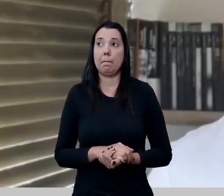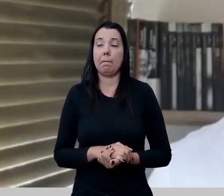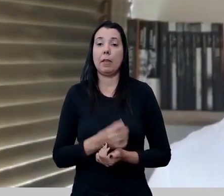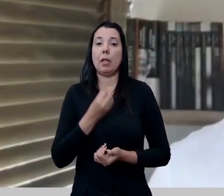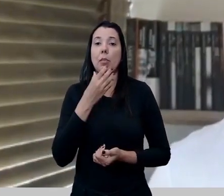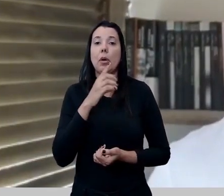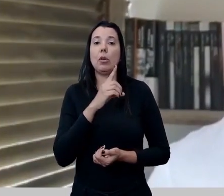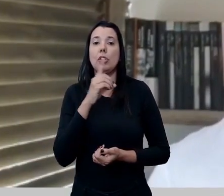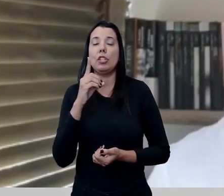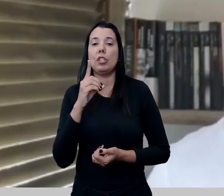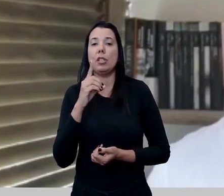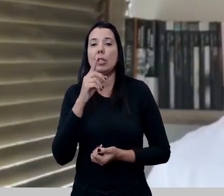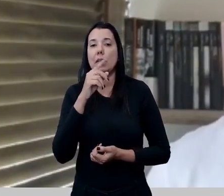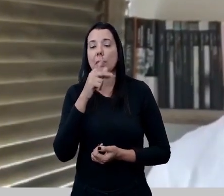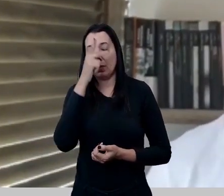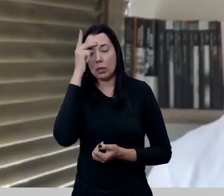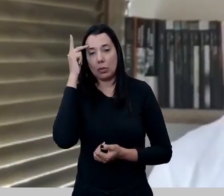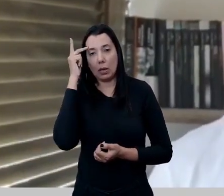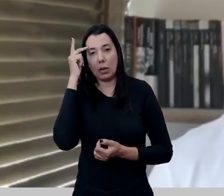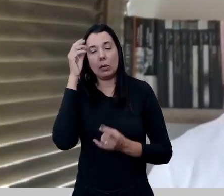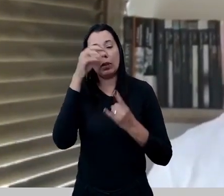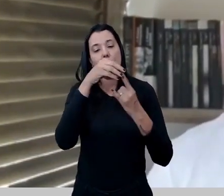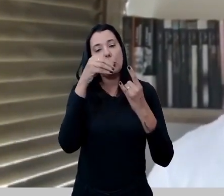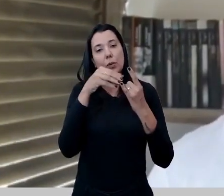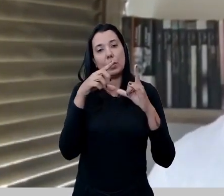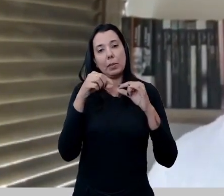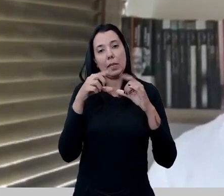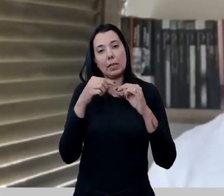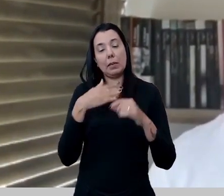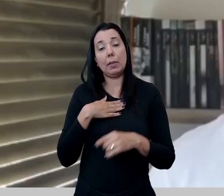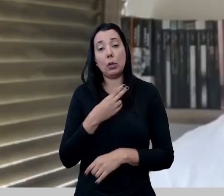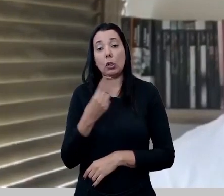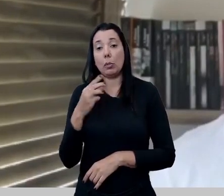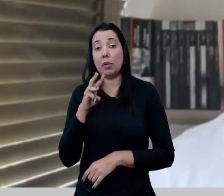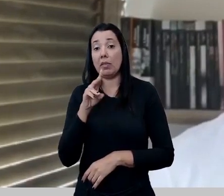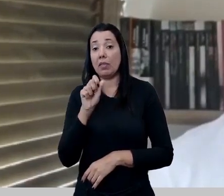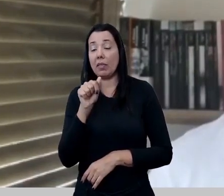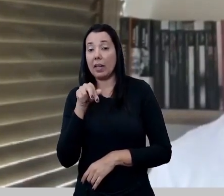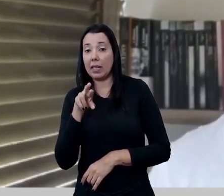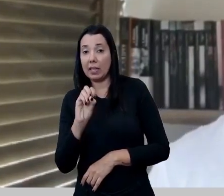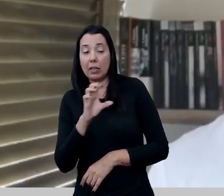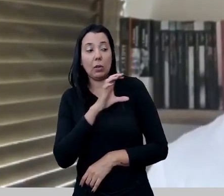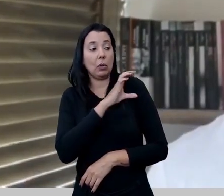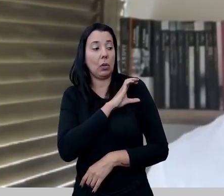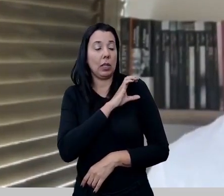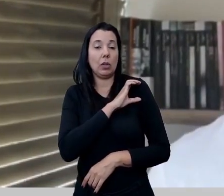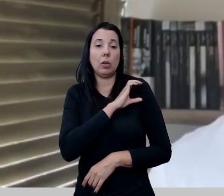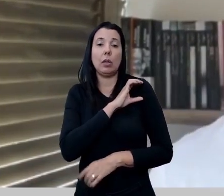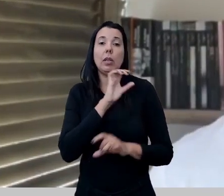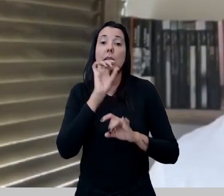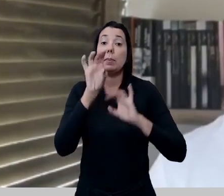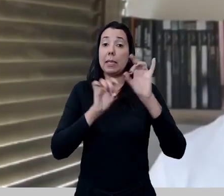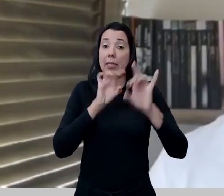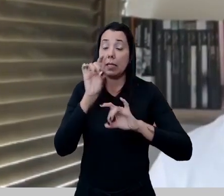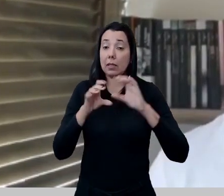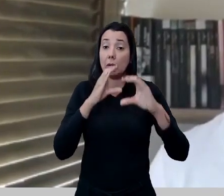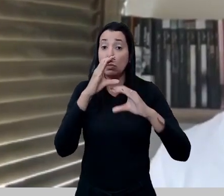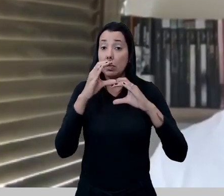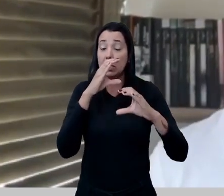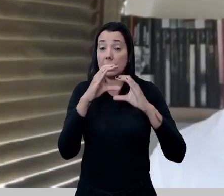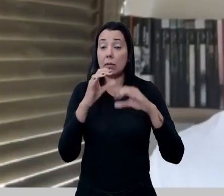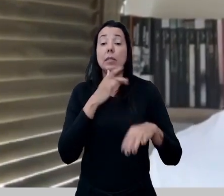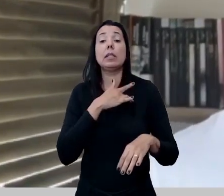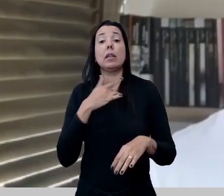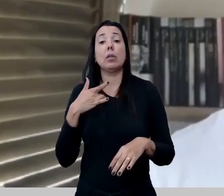Bom dia, dicentes da Escola de Governo Fiocruz, Brasília. Eu sou o Wagner Vasconcelos, sou o coordenador da Especialização em Comunicação e Saúde.